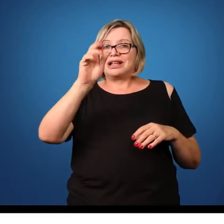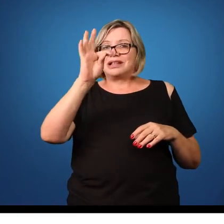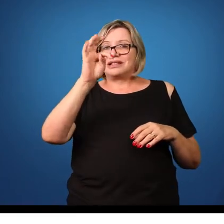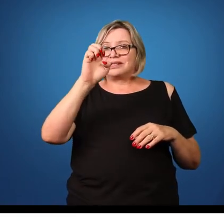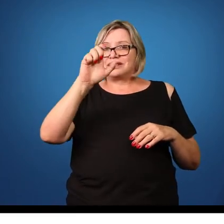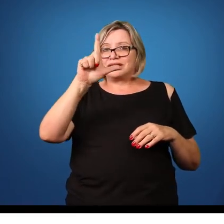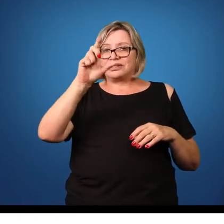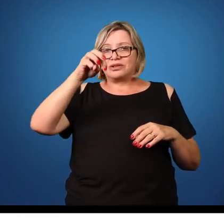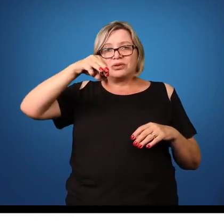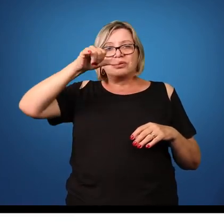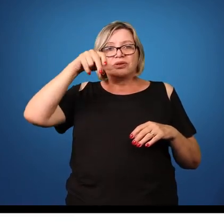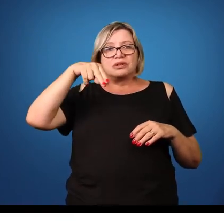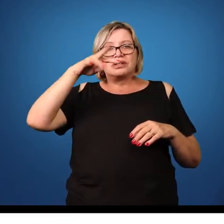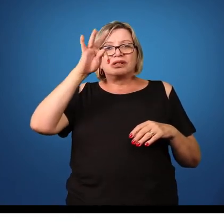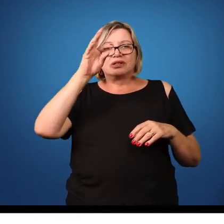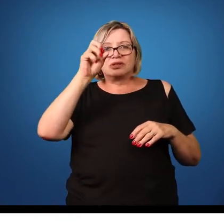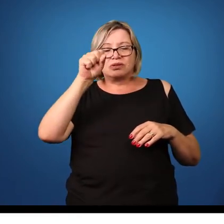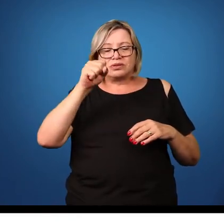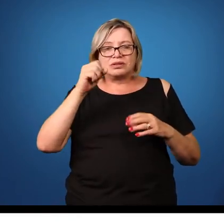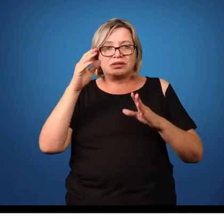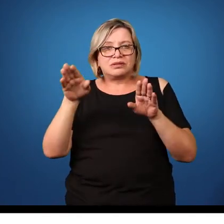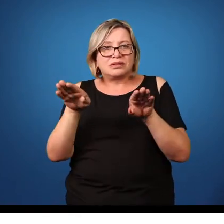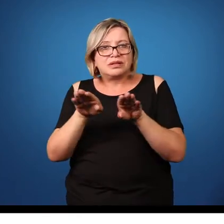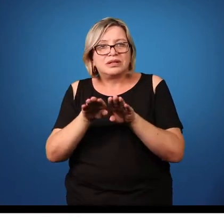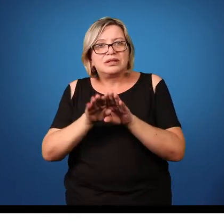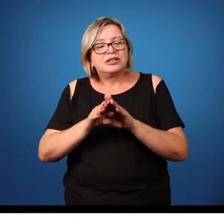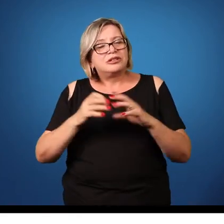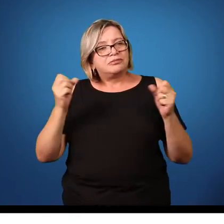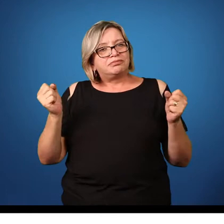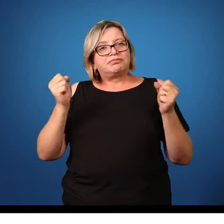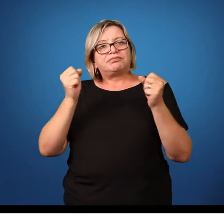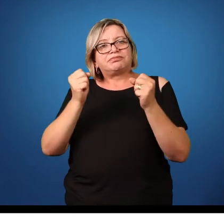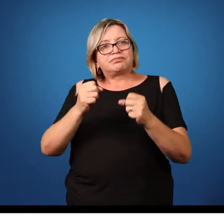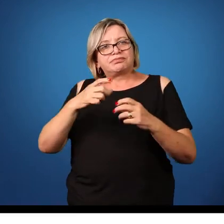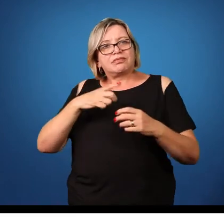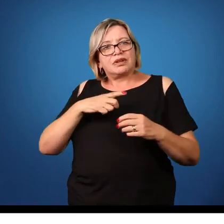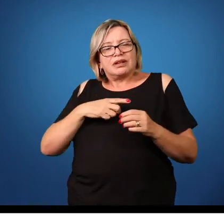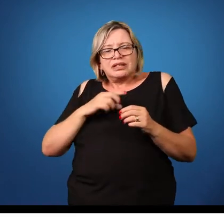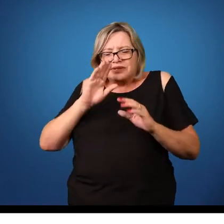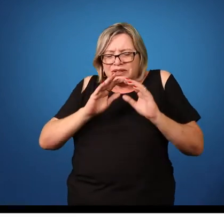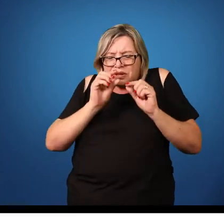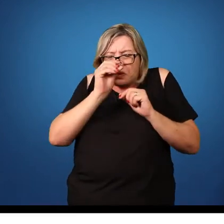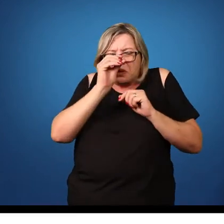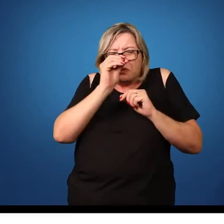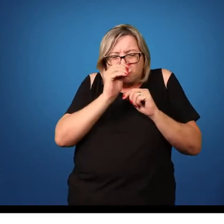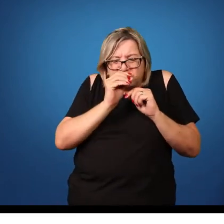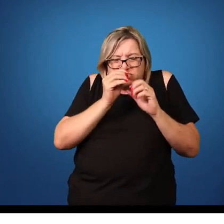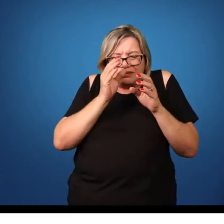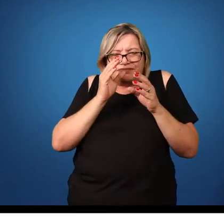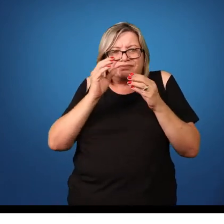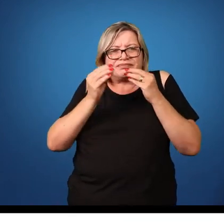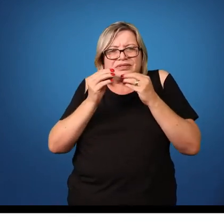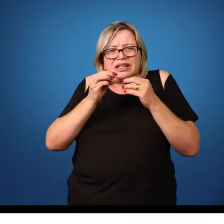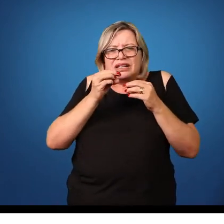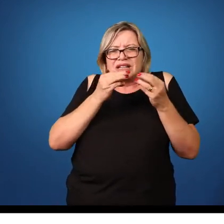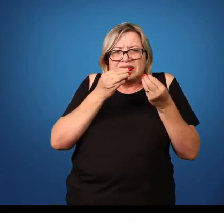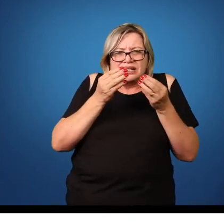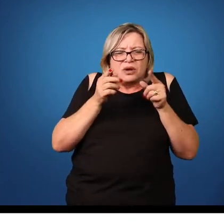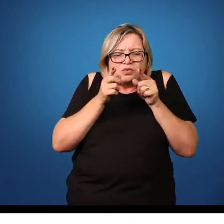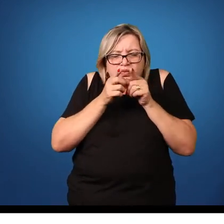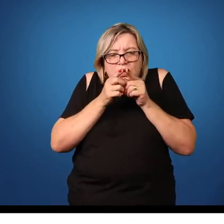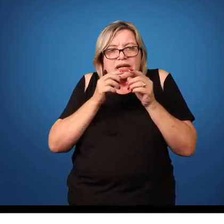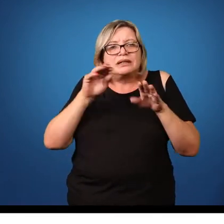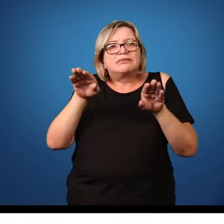disso, esses parasitas podem ser muito pequenos, medindo milímetros,